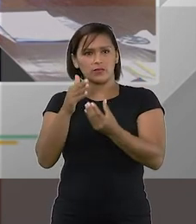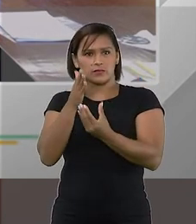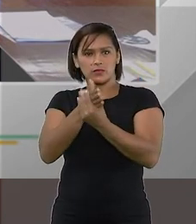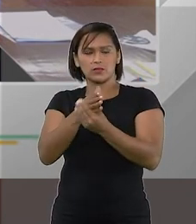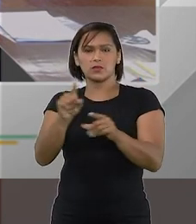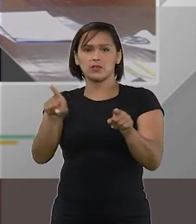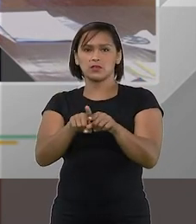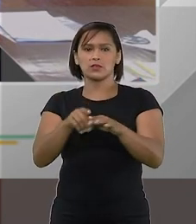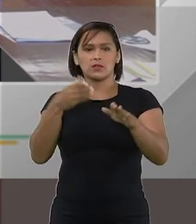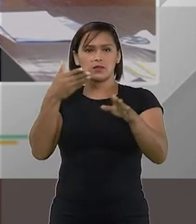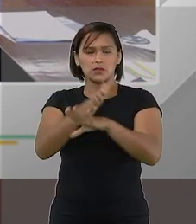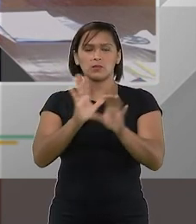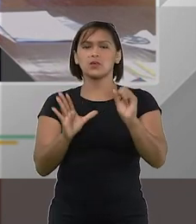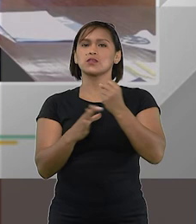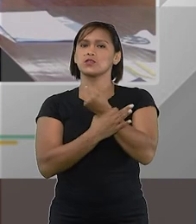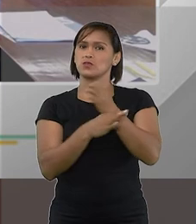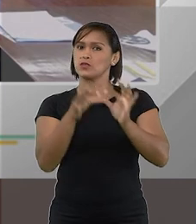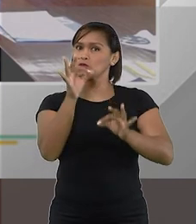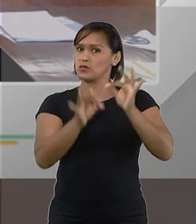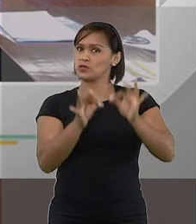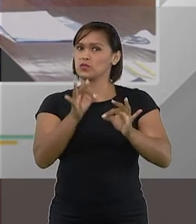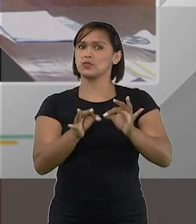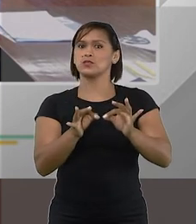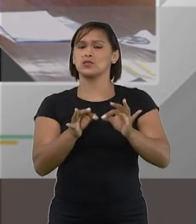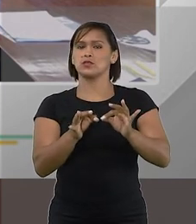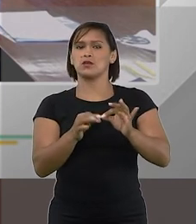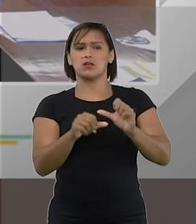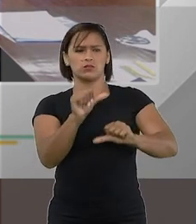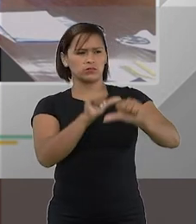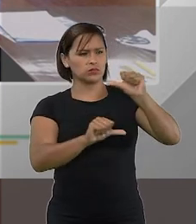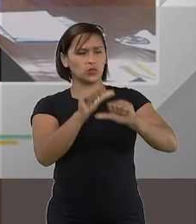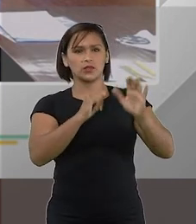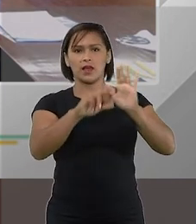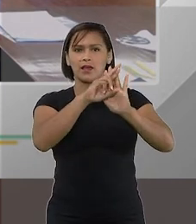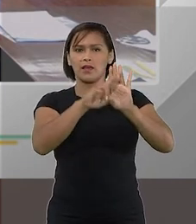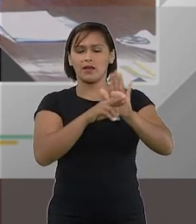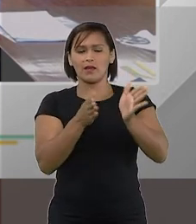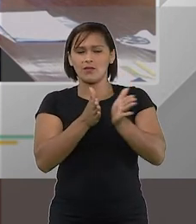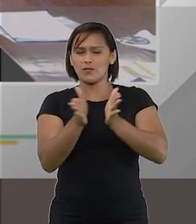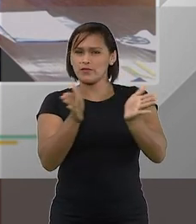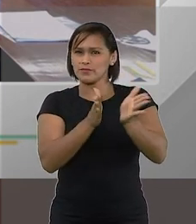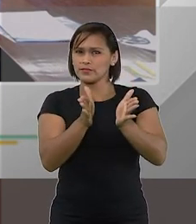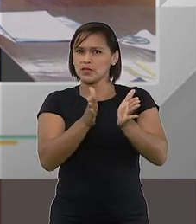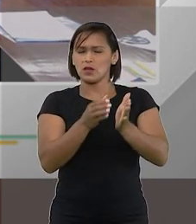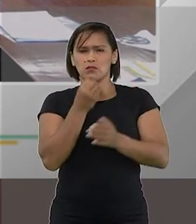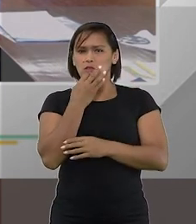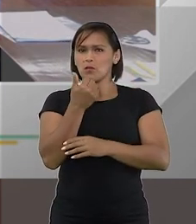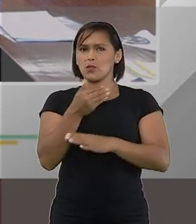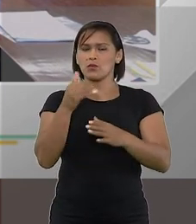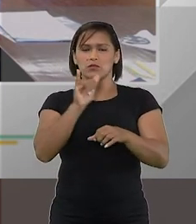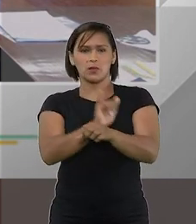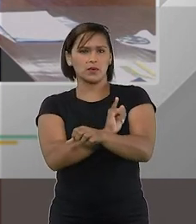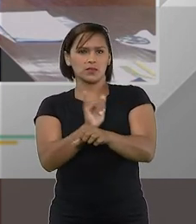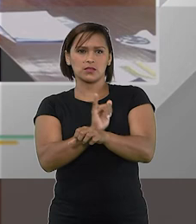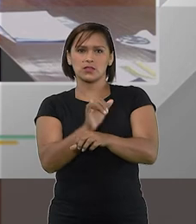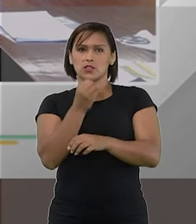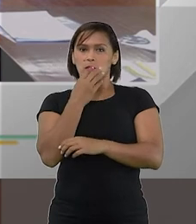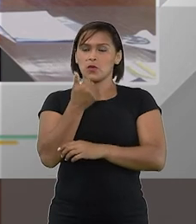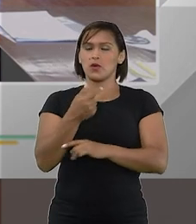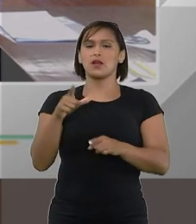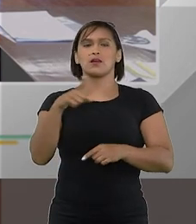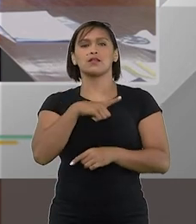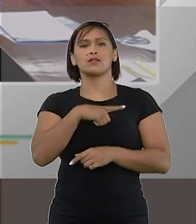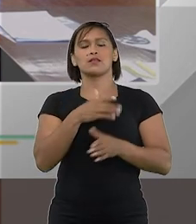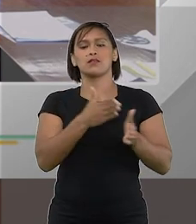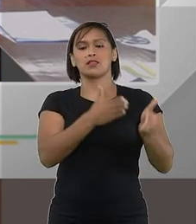também para fins de segurança jurídica mudar a regra no meio do caminho me parece o mais salutar há